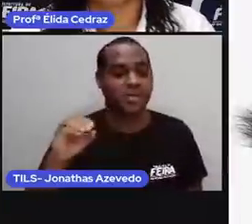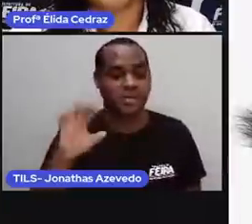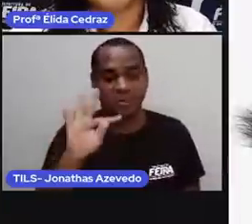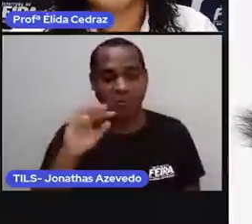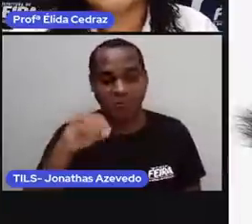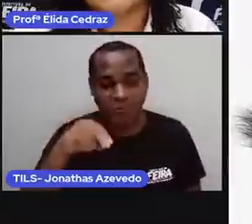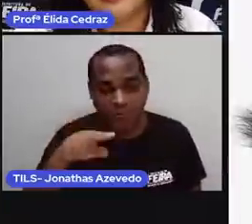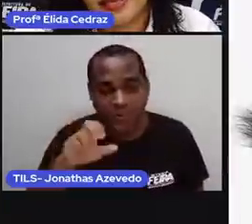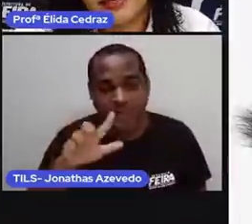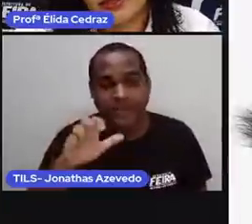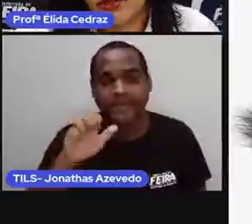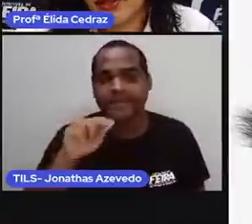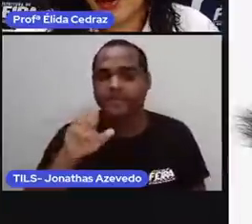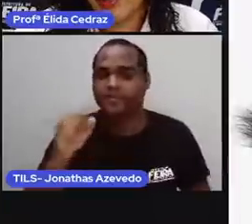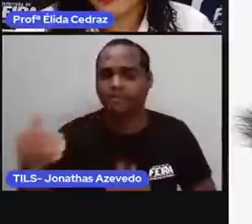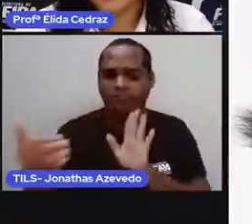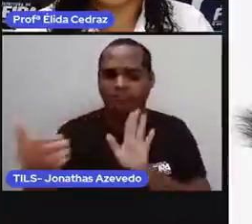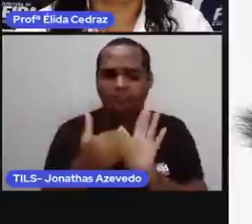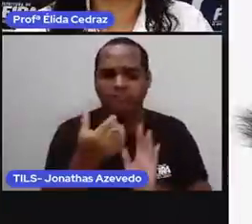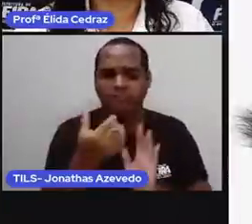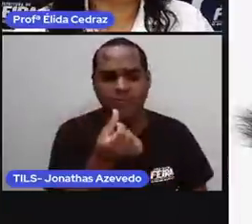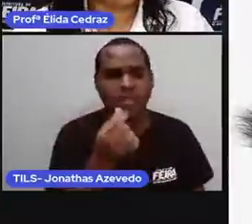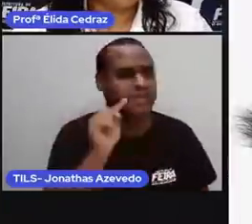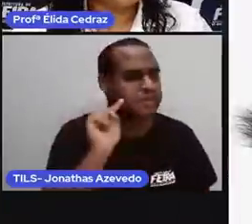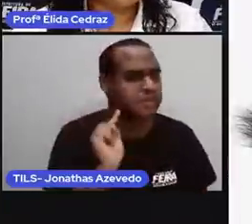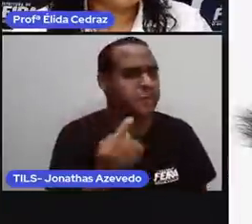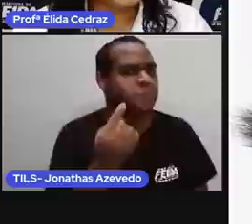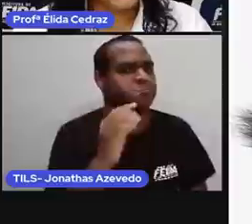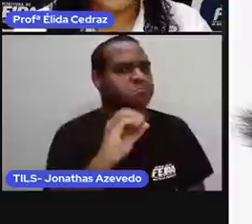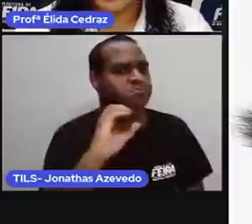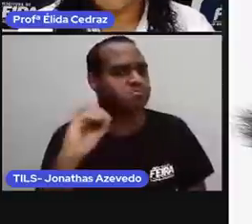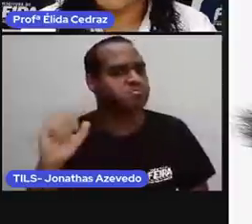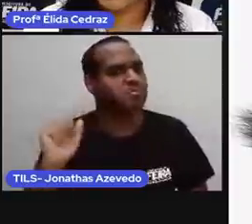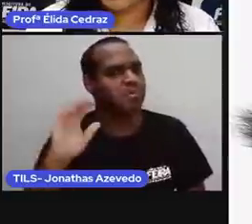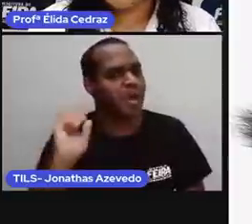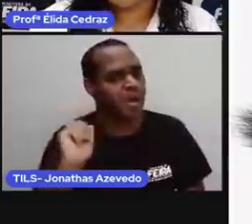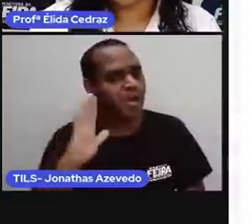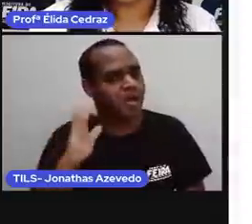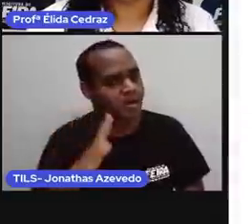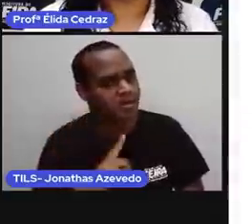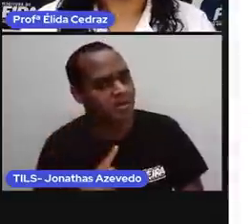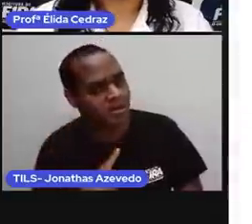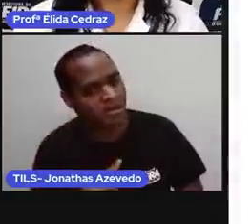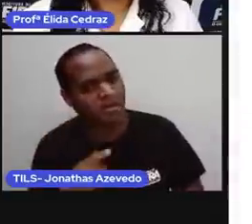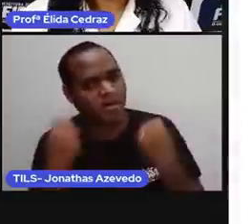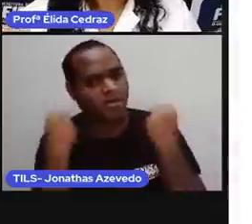até seis toneladas. Muito pesado o elefante, hein?